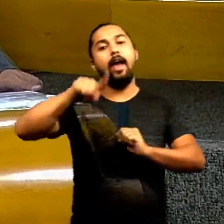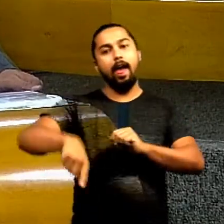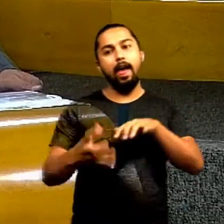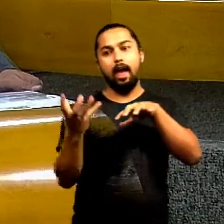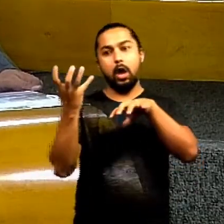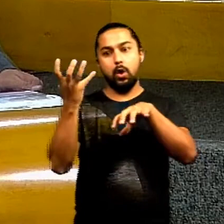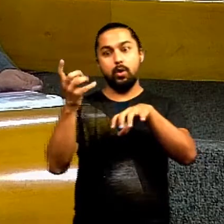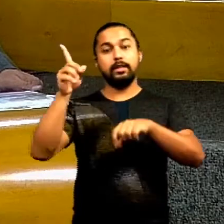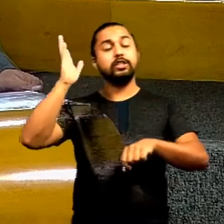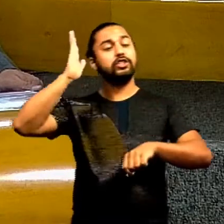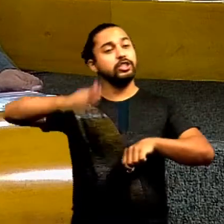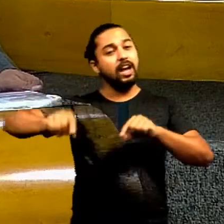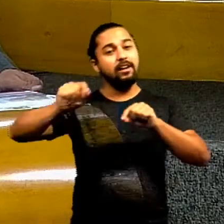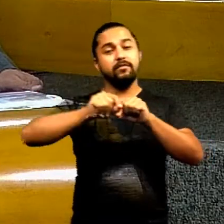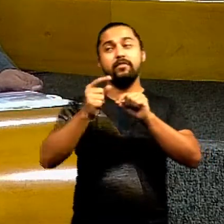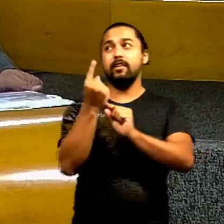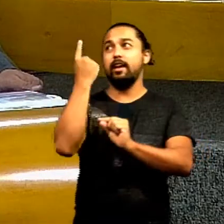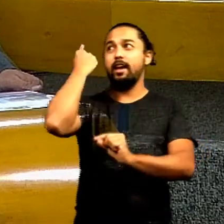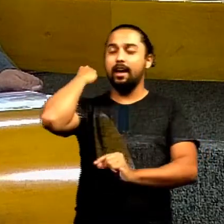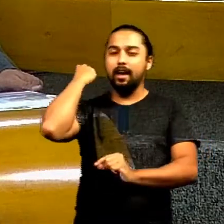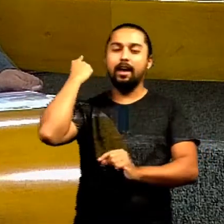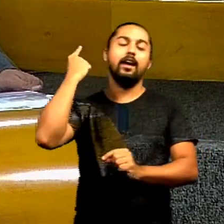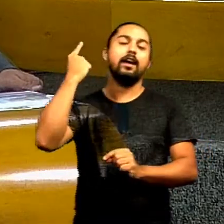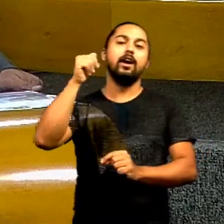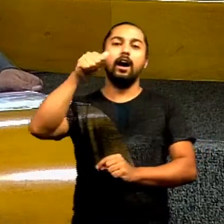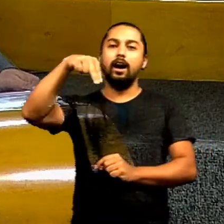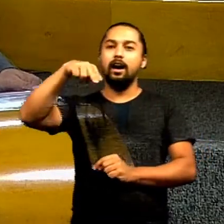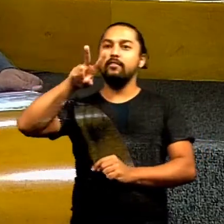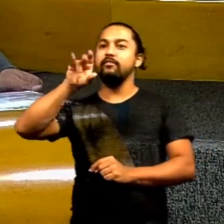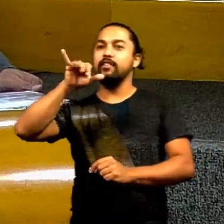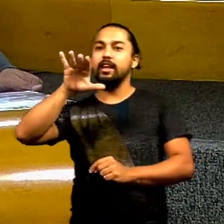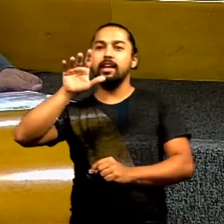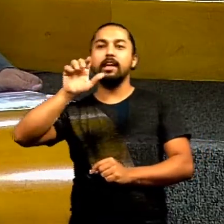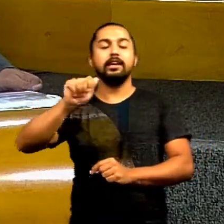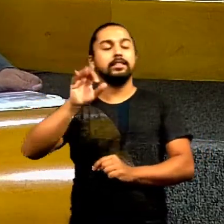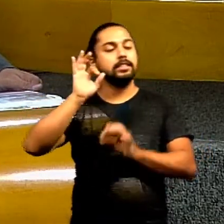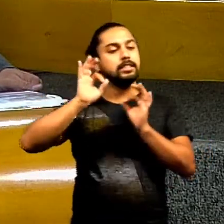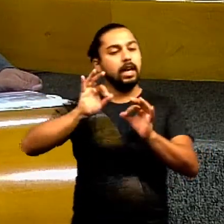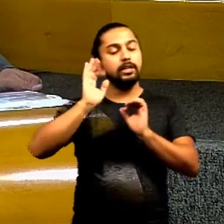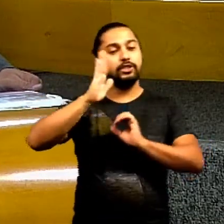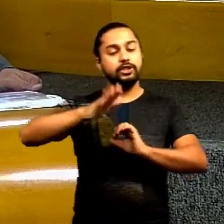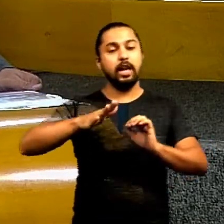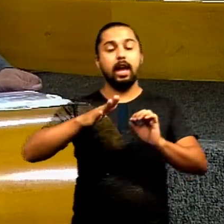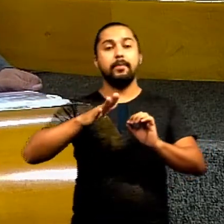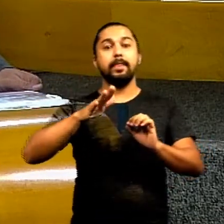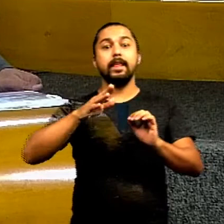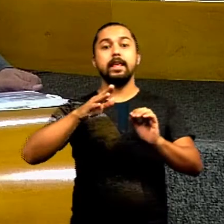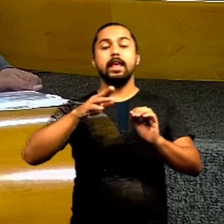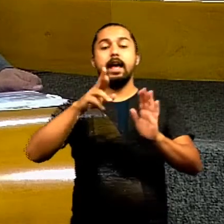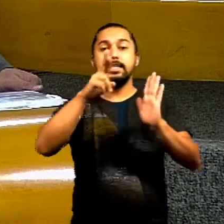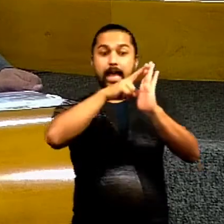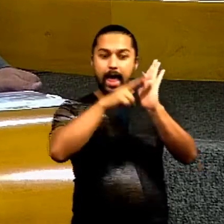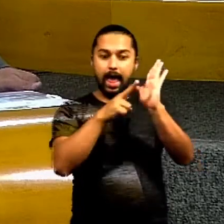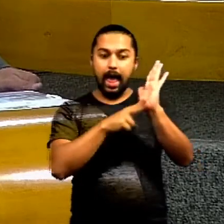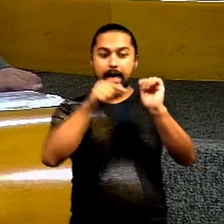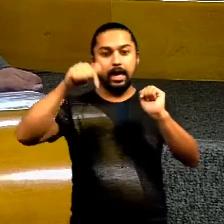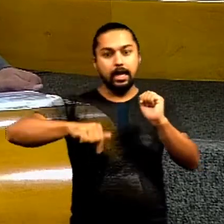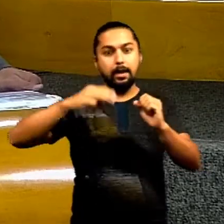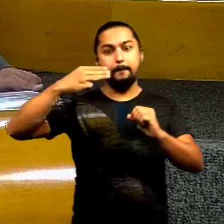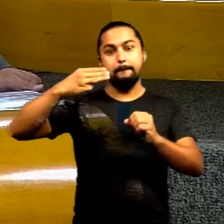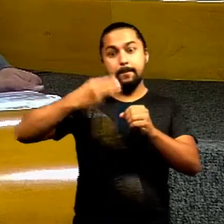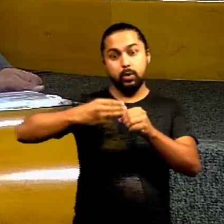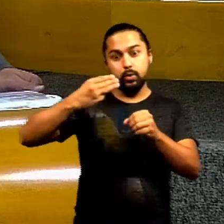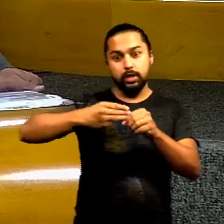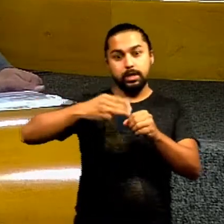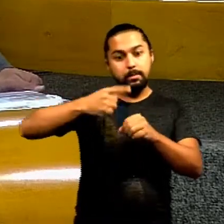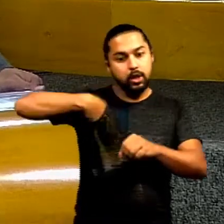congresso nacional e já foi feita pela anvisa e pelos órgãos competentes e a regulamentação municipal é feita por vossa excelência e todos